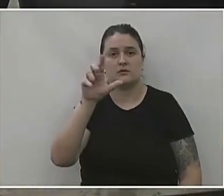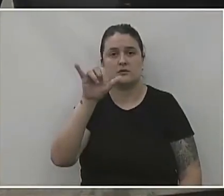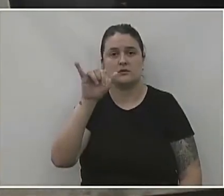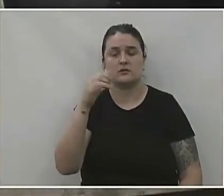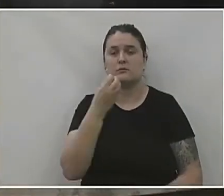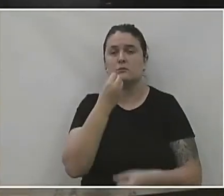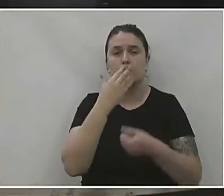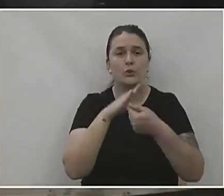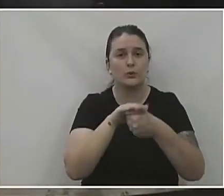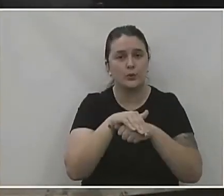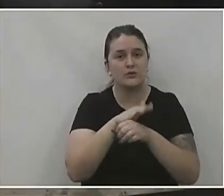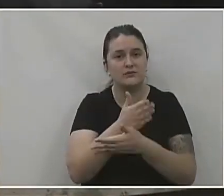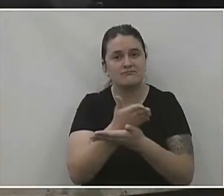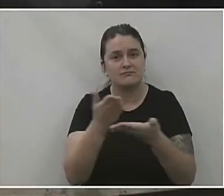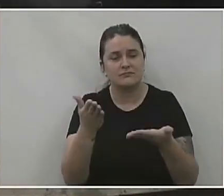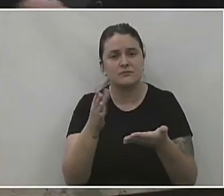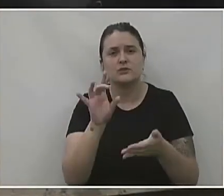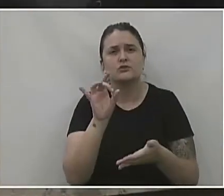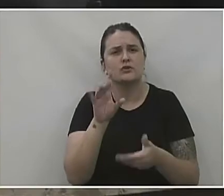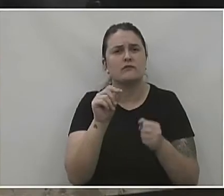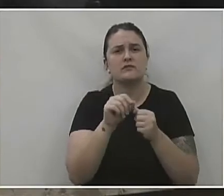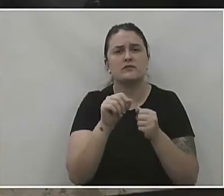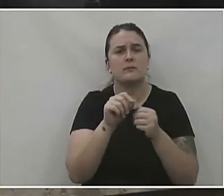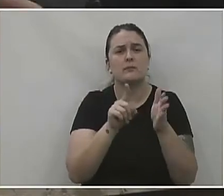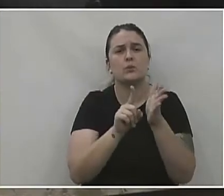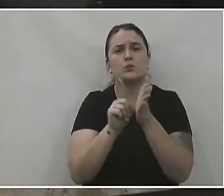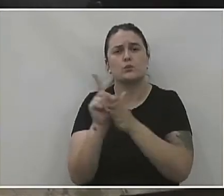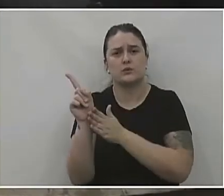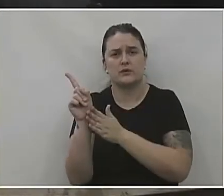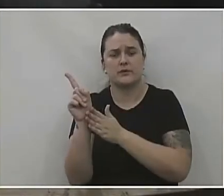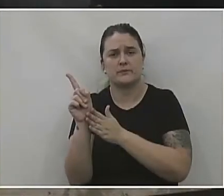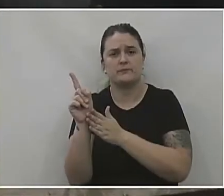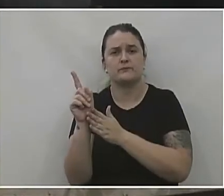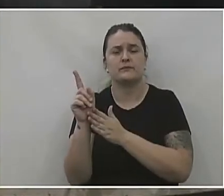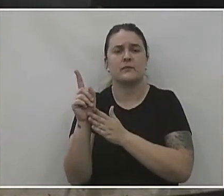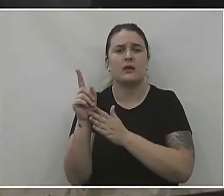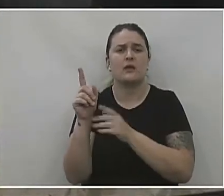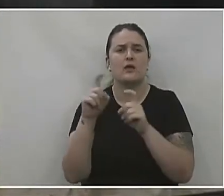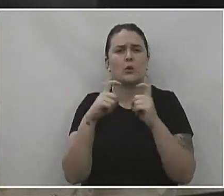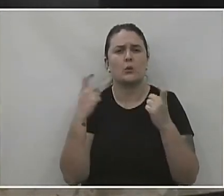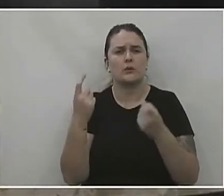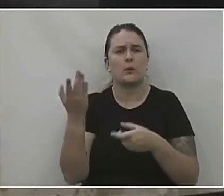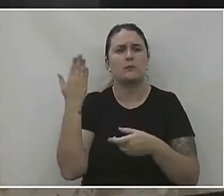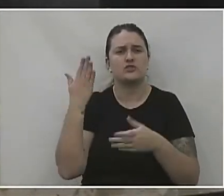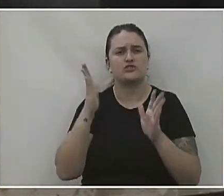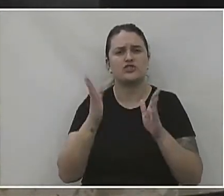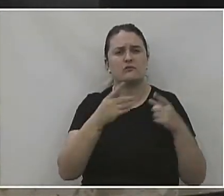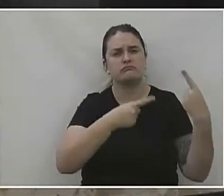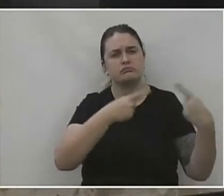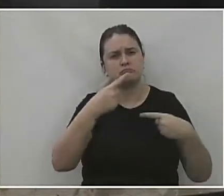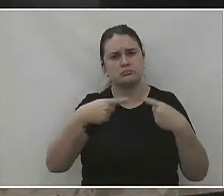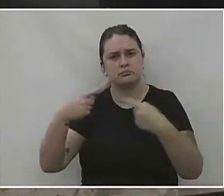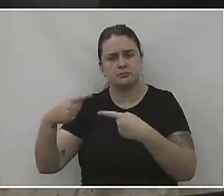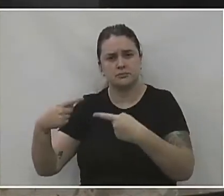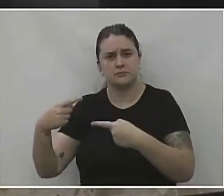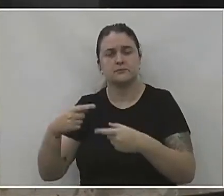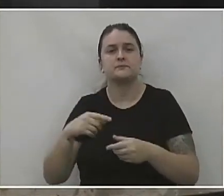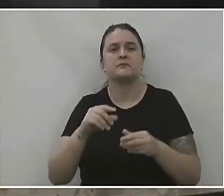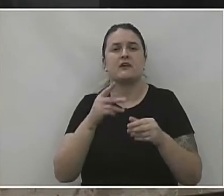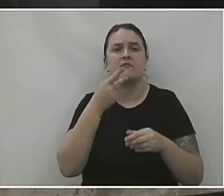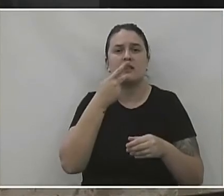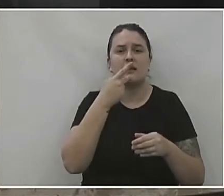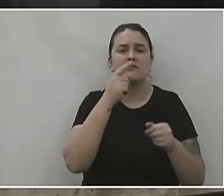Boa noite a todos. Eu só queria fazer uma pergunta. vez passada a gente já debateu sobre isso, que ia ser